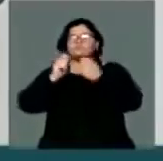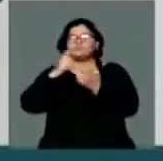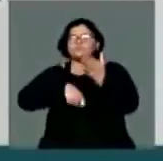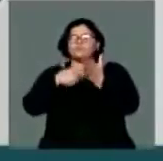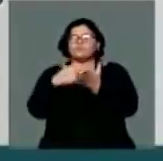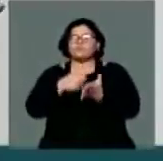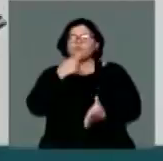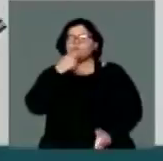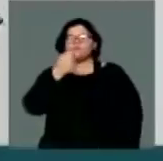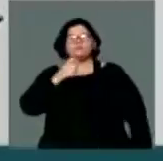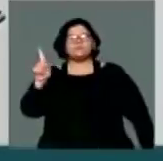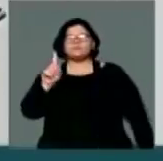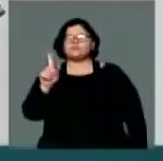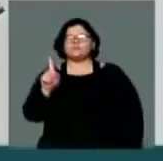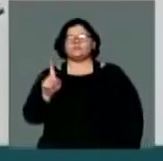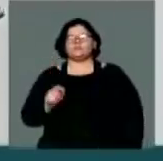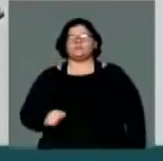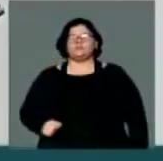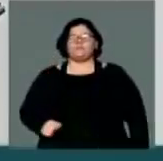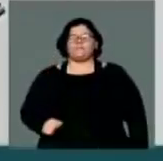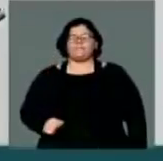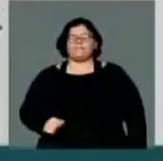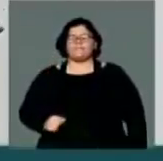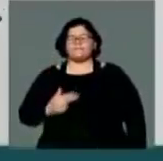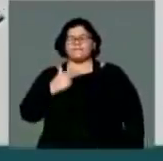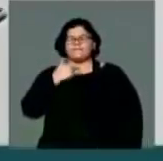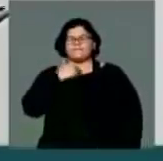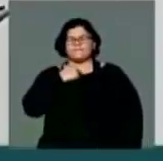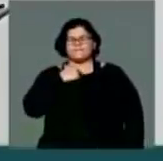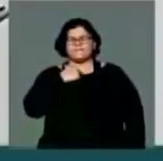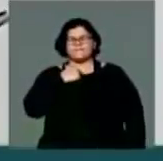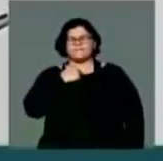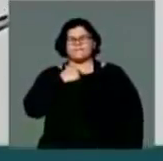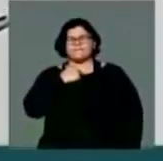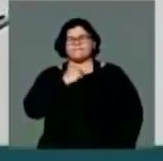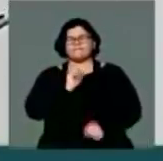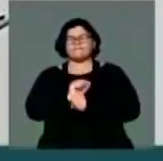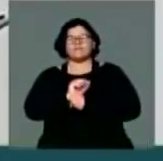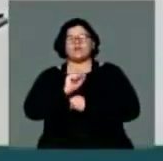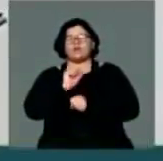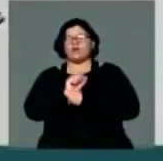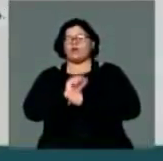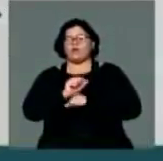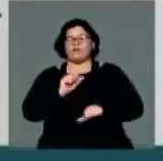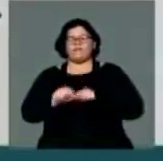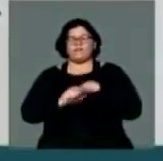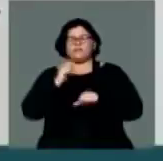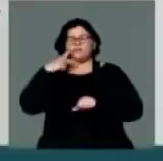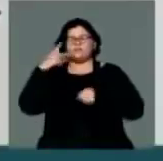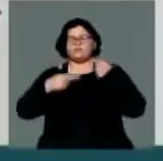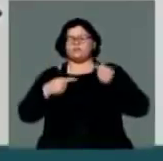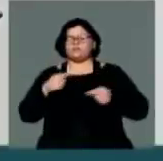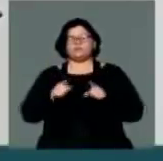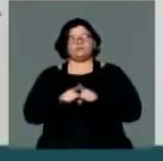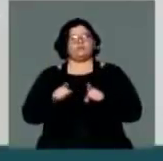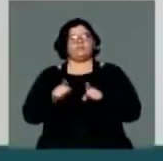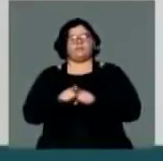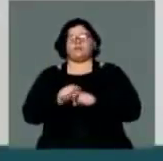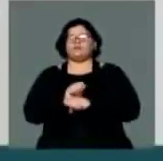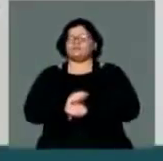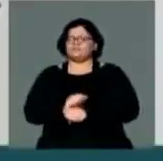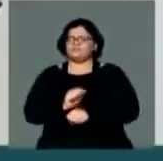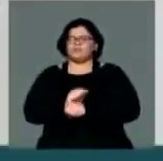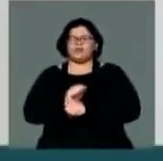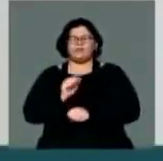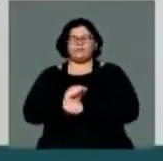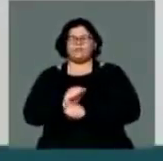das empresas que empregam. Não podemos mais, também, adiar a reforma política, elemento que faz